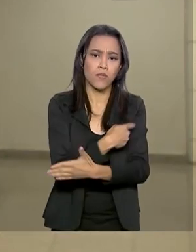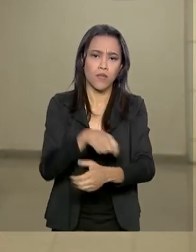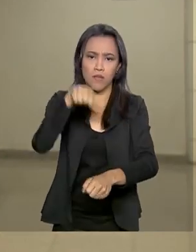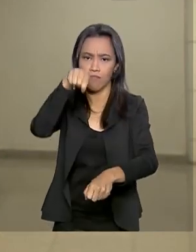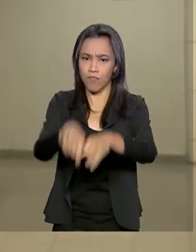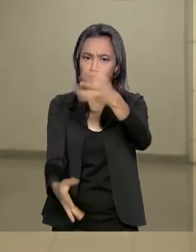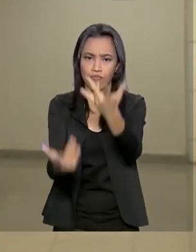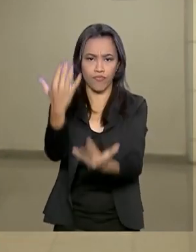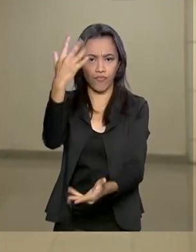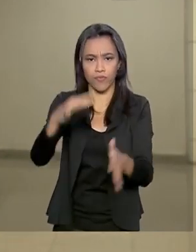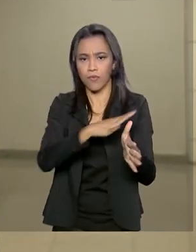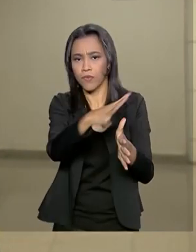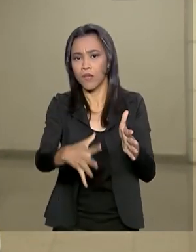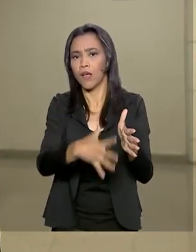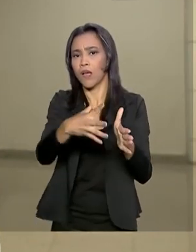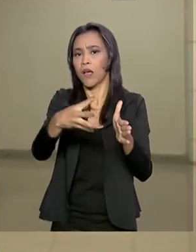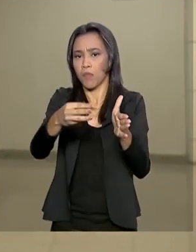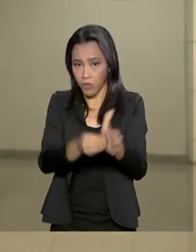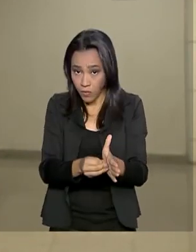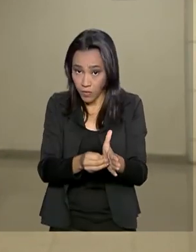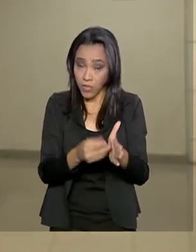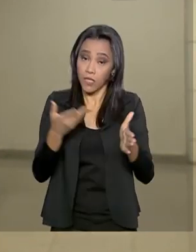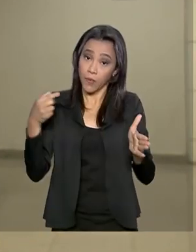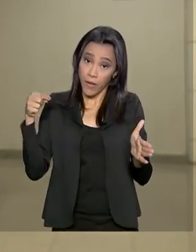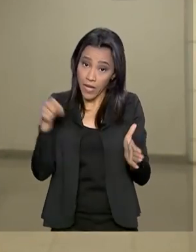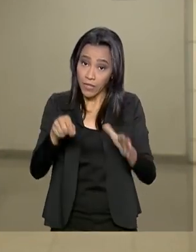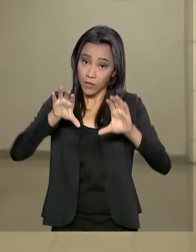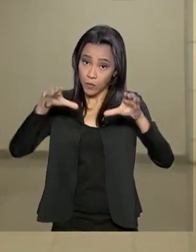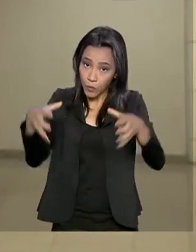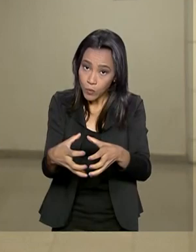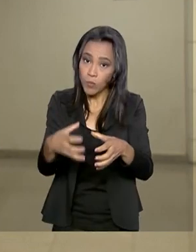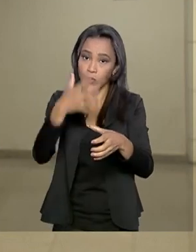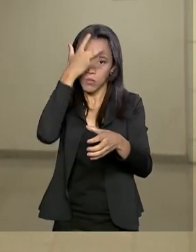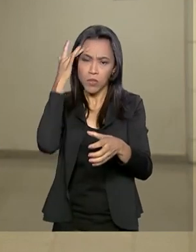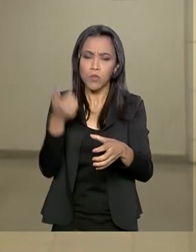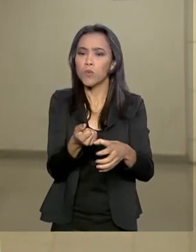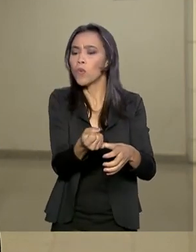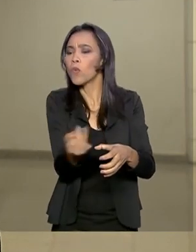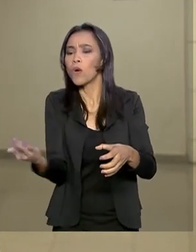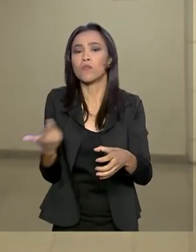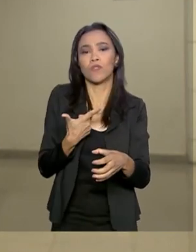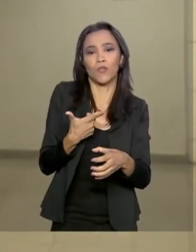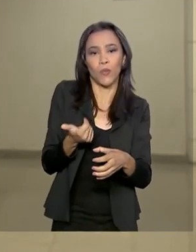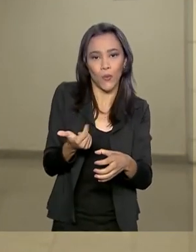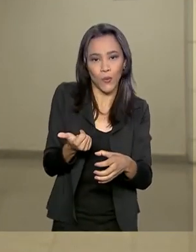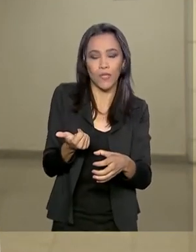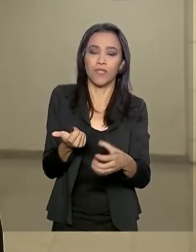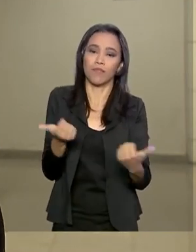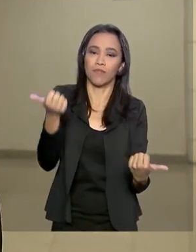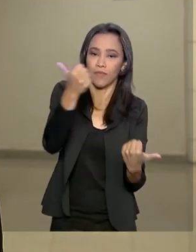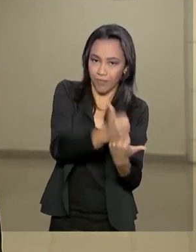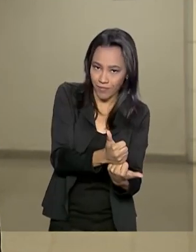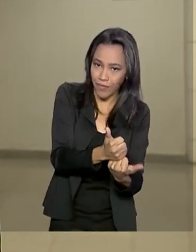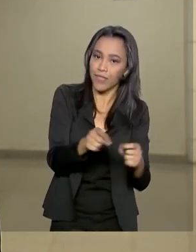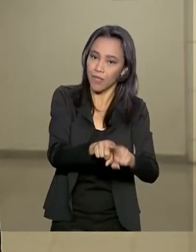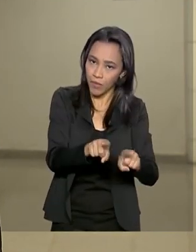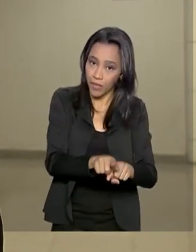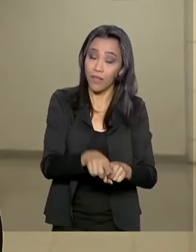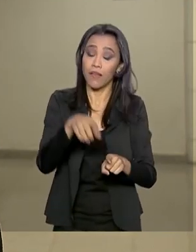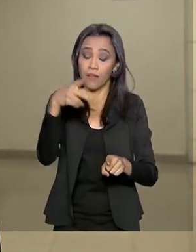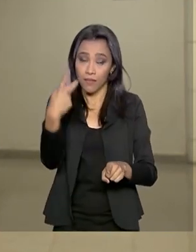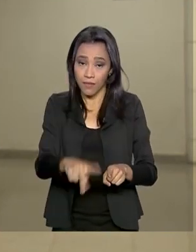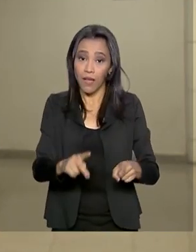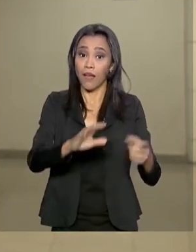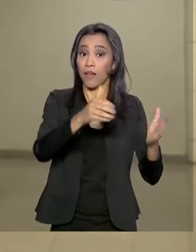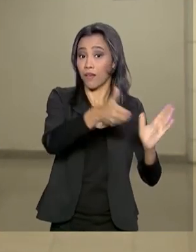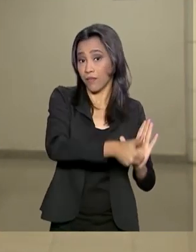atingem a região da Amazônia. Essa comissão vai ser formada por até 12 titulares e 12 suplentes da Câmara dos Deputados